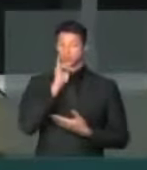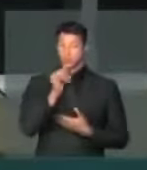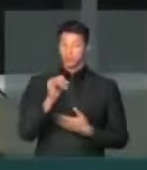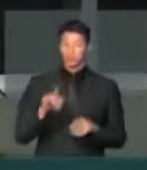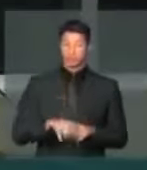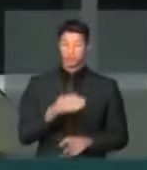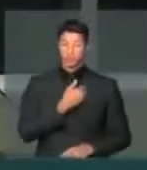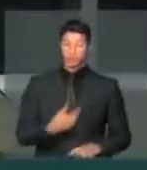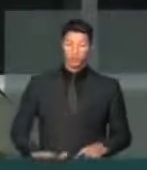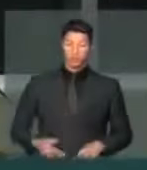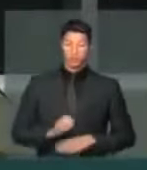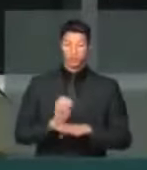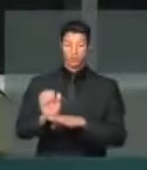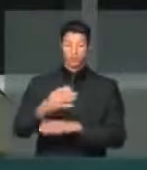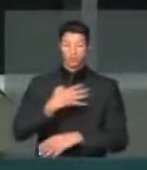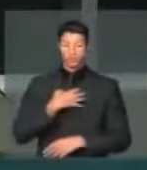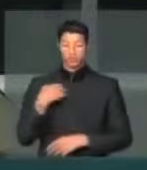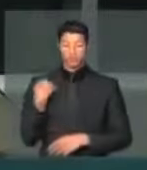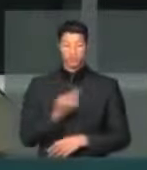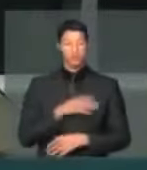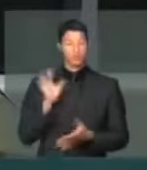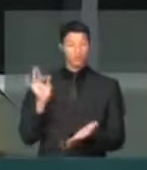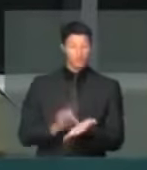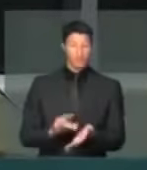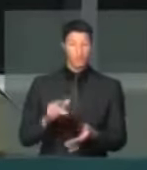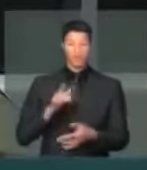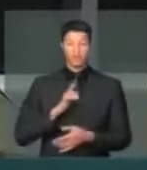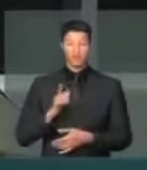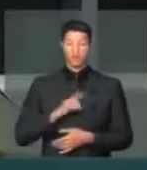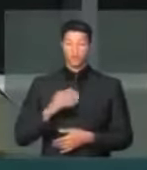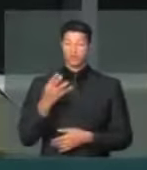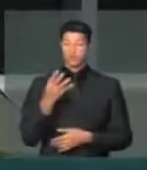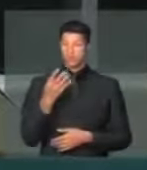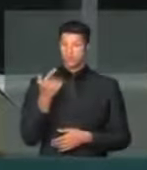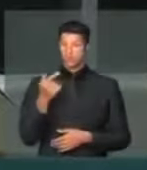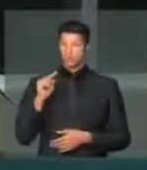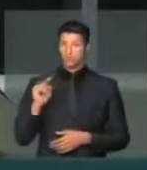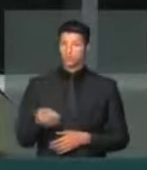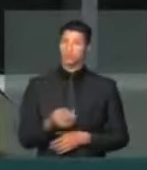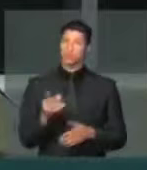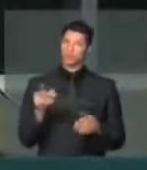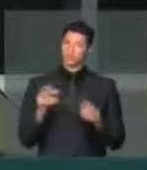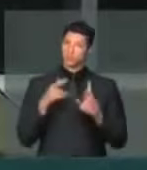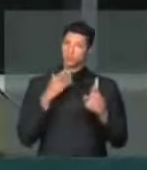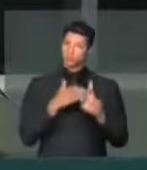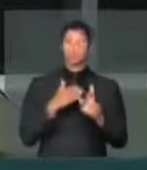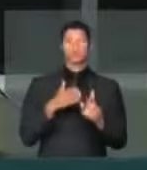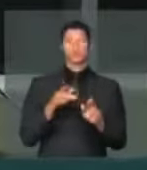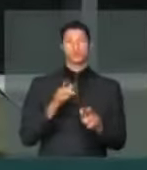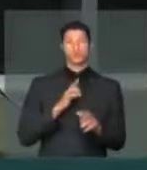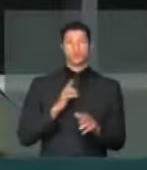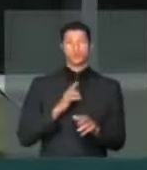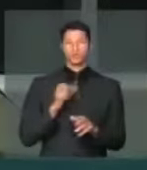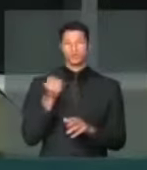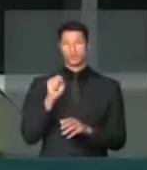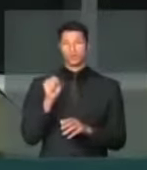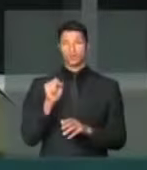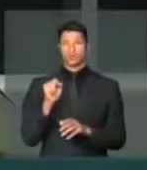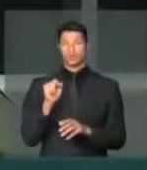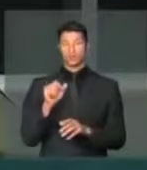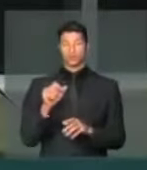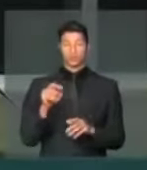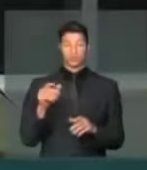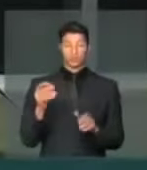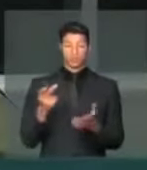a solicitação do governo do Estado da Bahia para que, efetivamente, essas 42 mil ligações referentes ao oitavo tranche